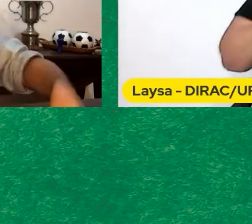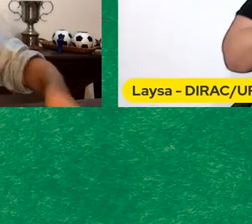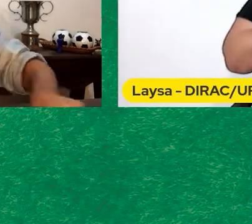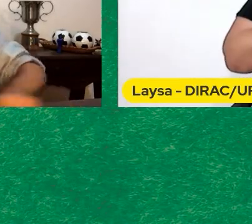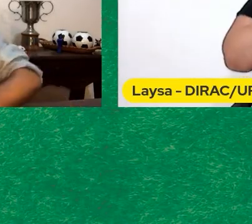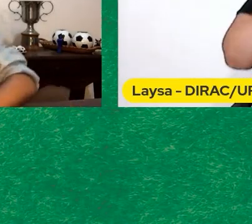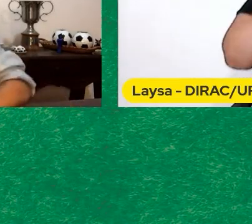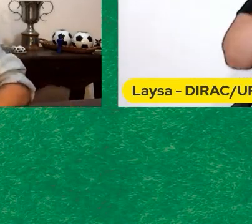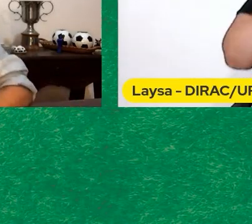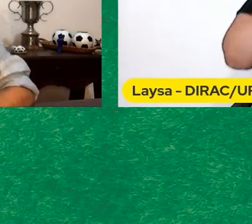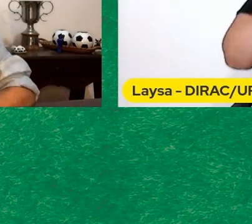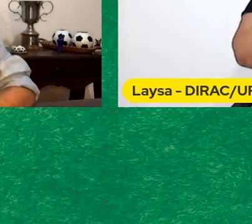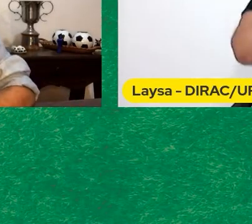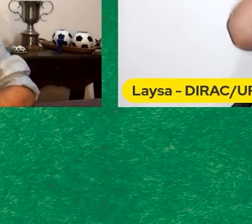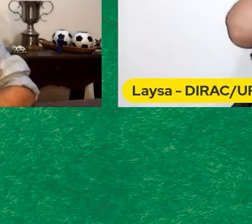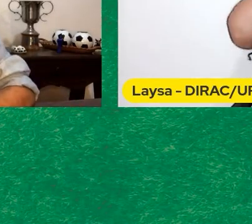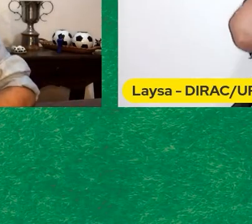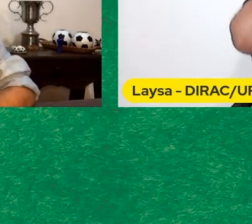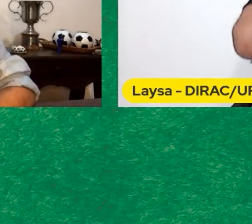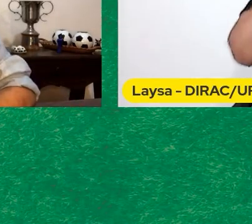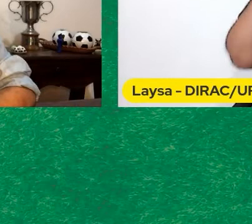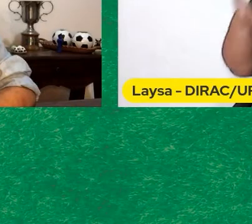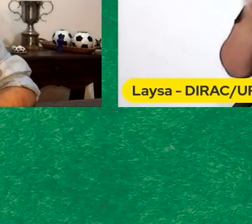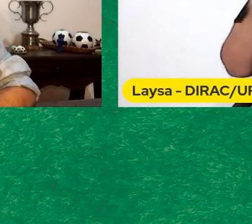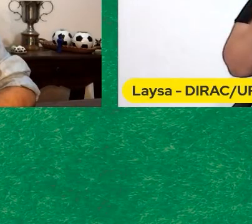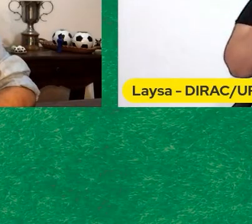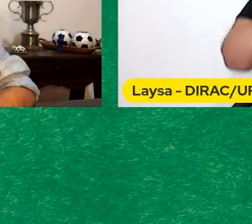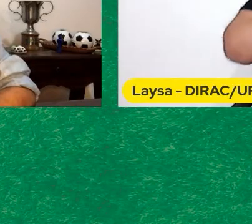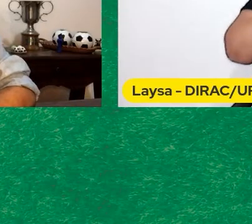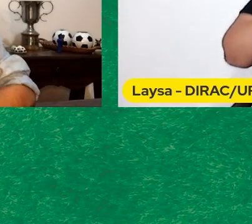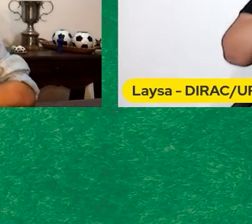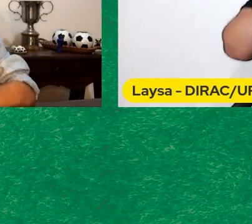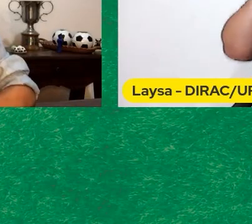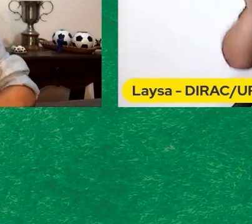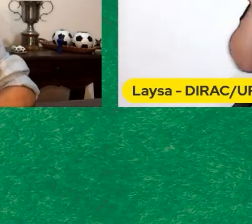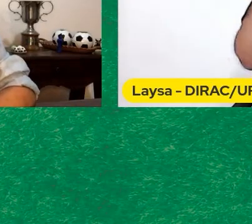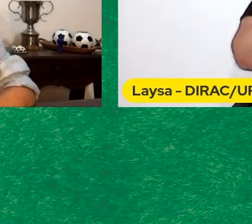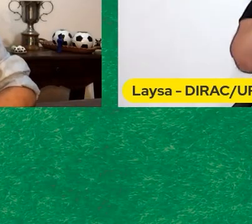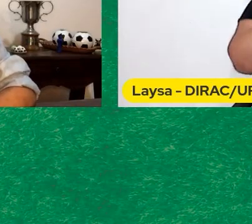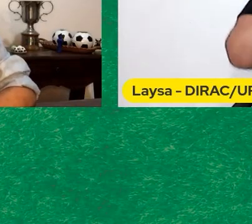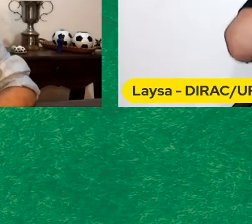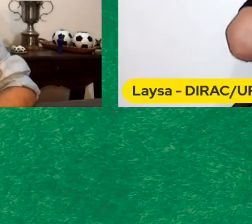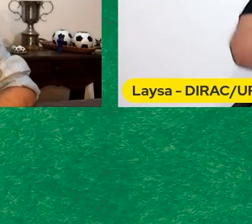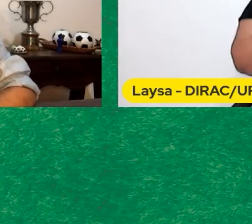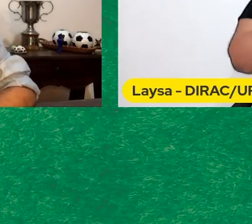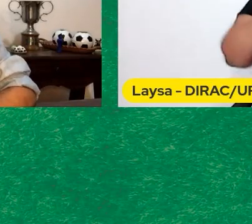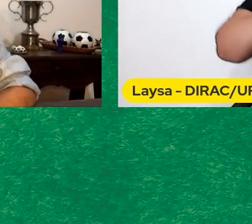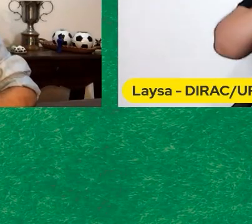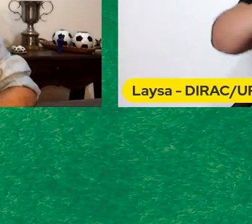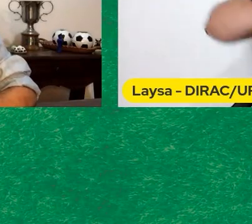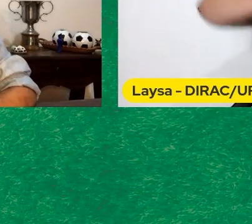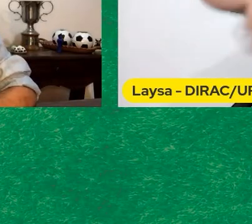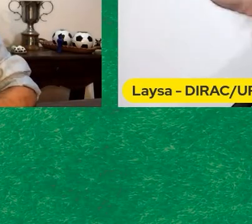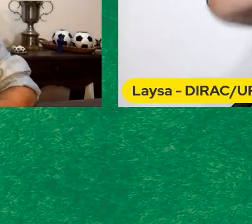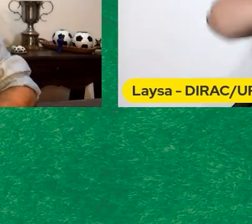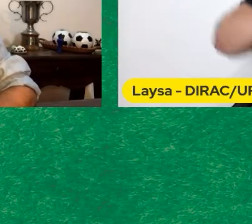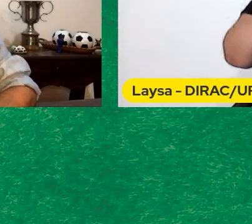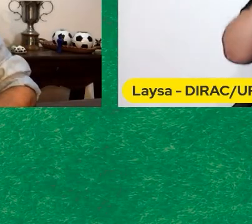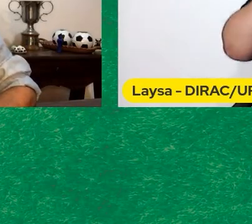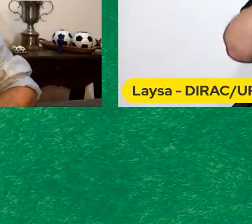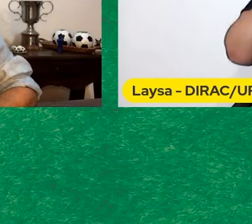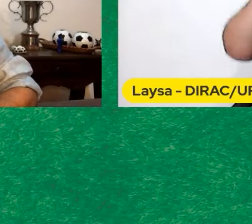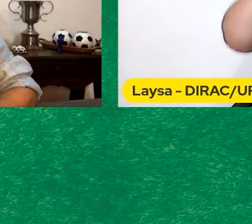futebol Muita conversa sobre o cinema Sobre o futebol Juntando tudo isso E só reforçando Que o nosso